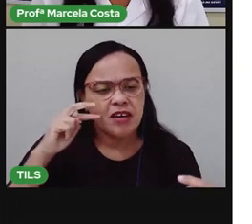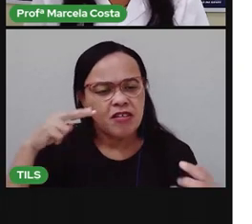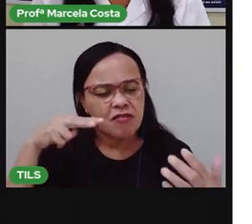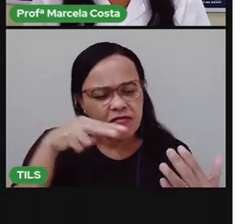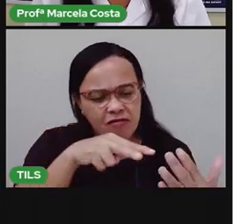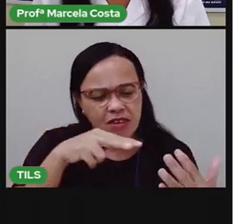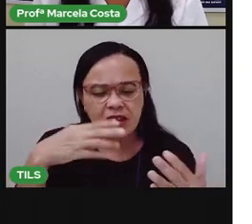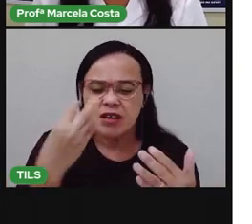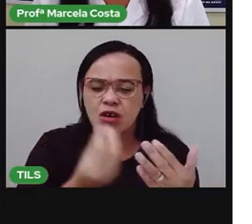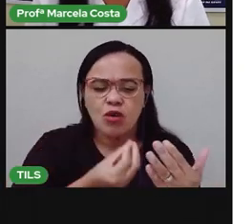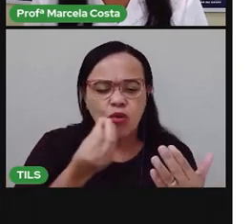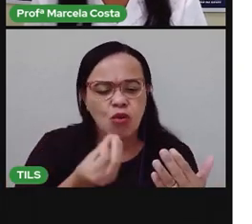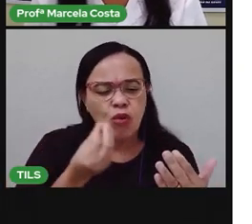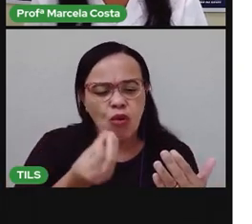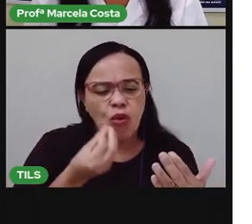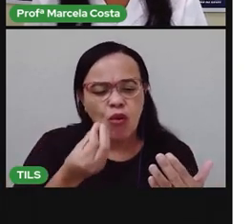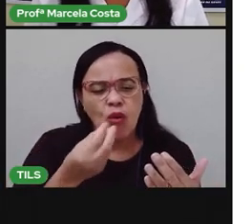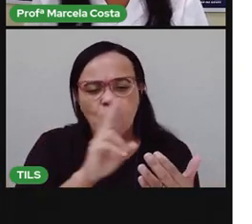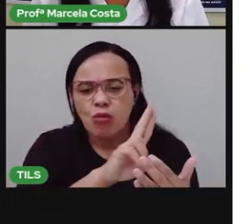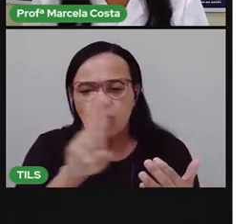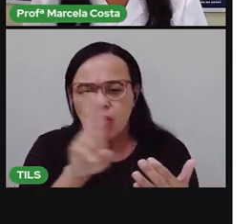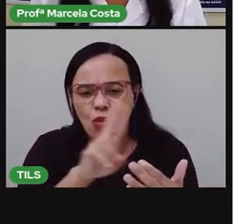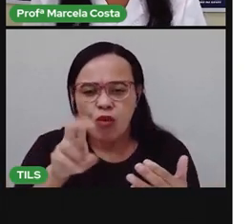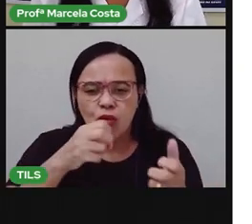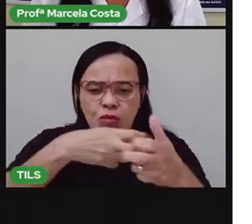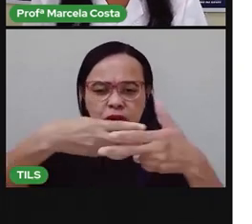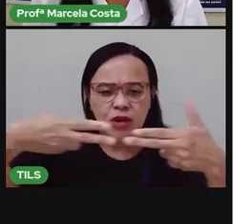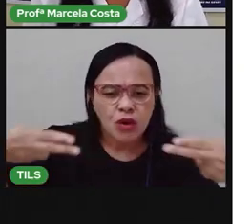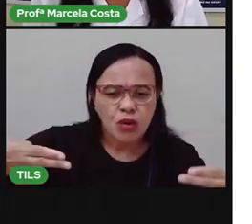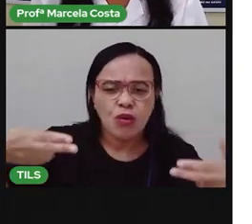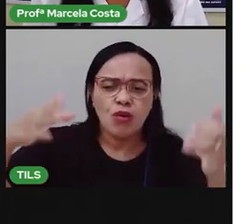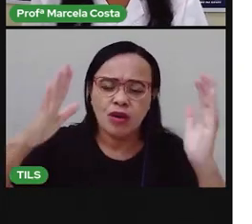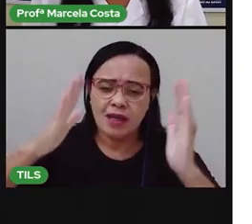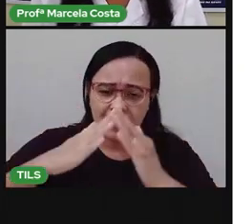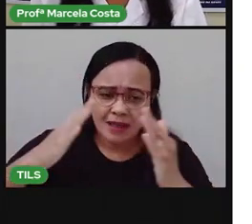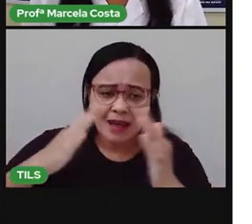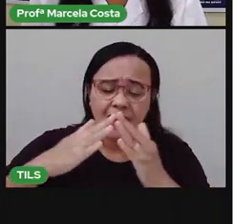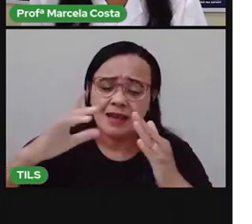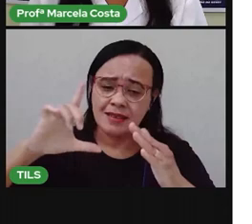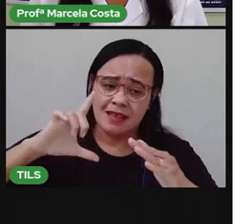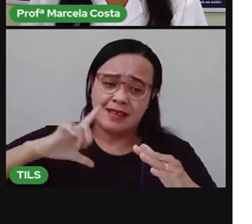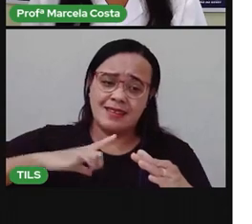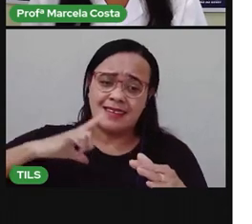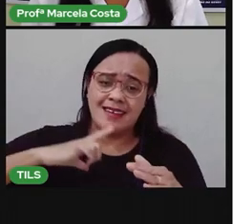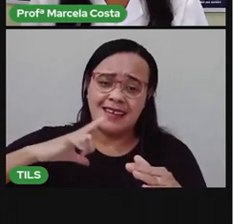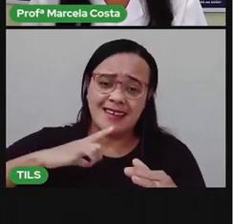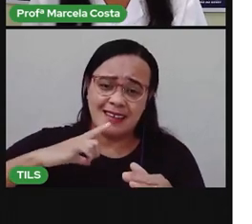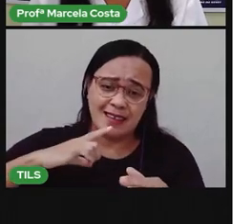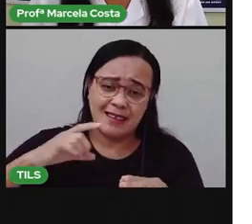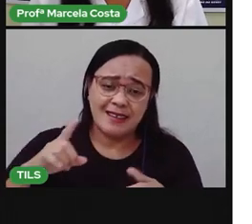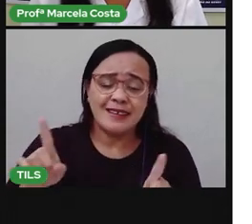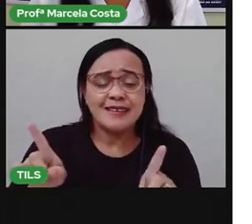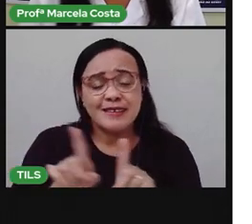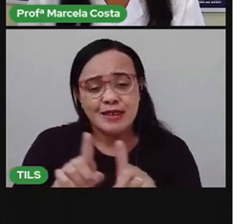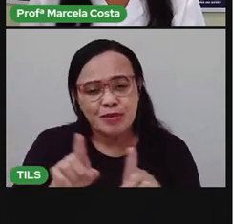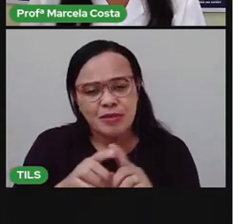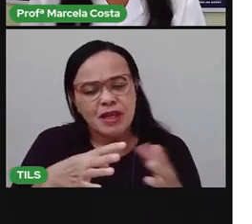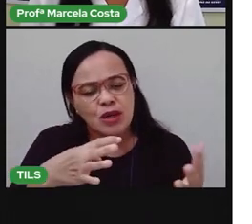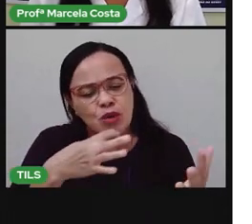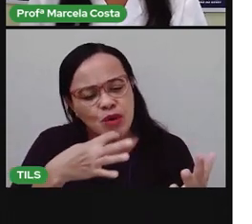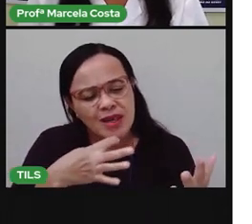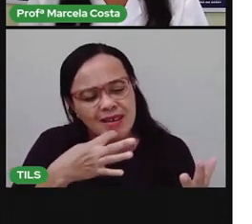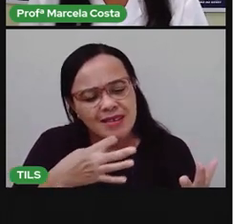embalagens de produtos que vocês têm em casa, e também vão conhecer a função social